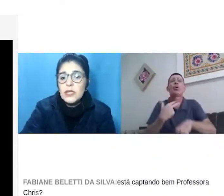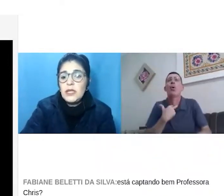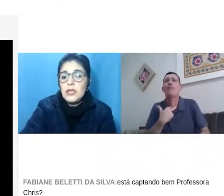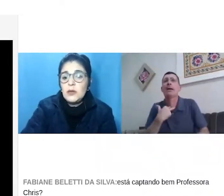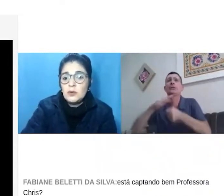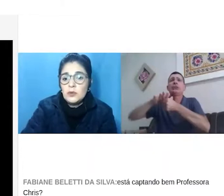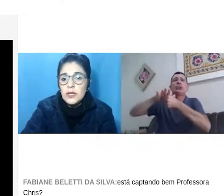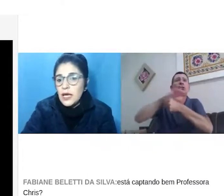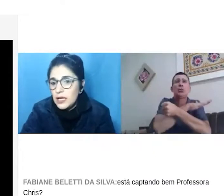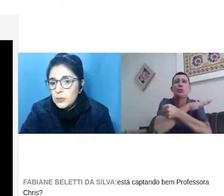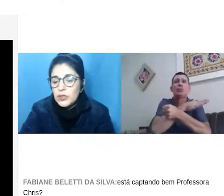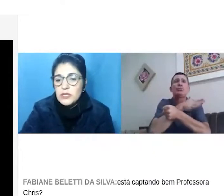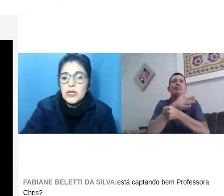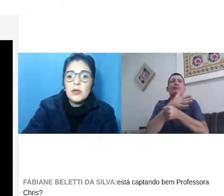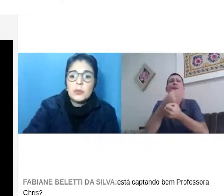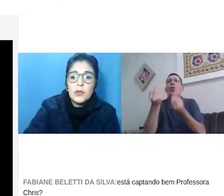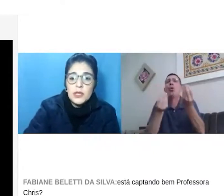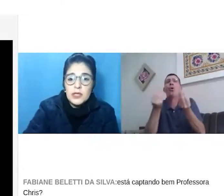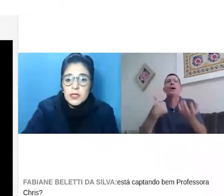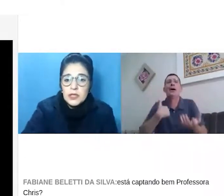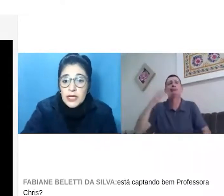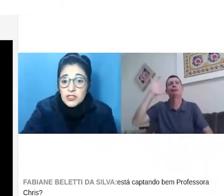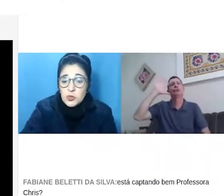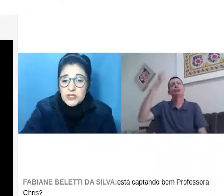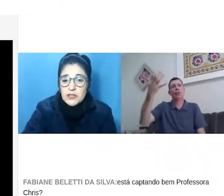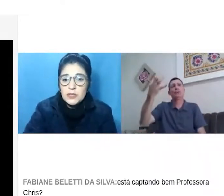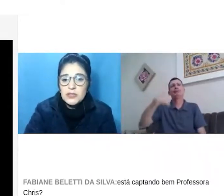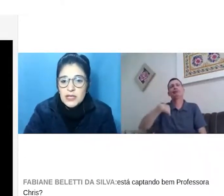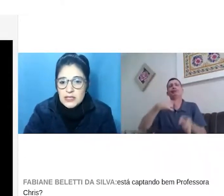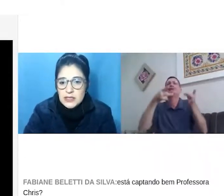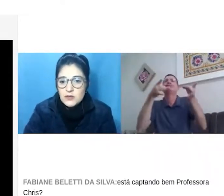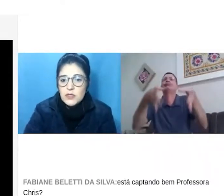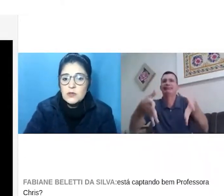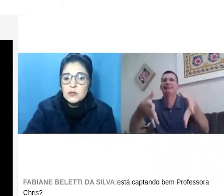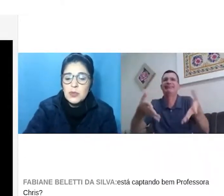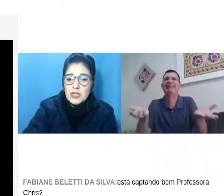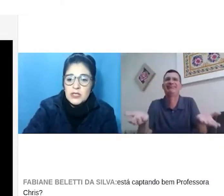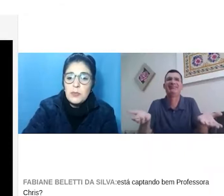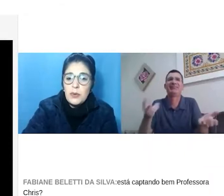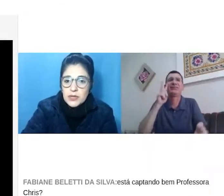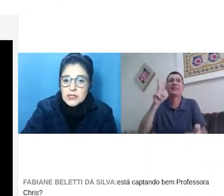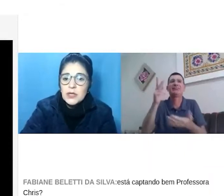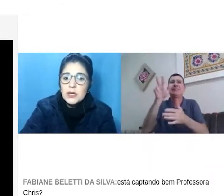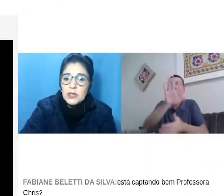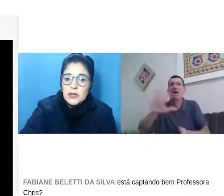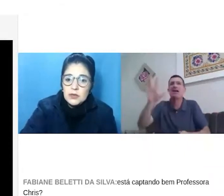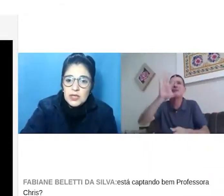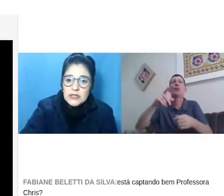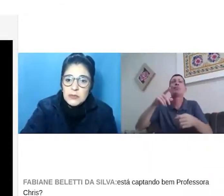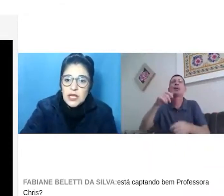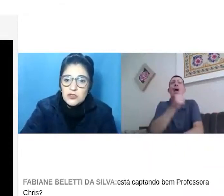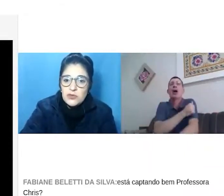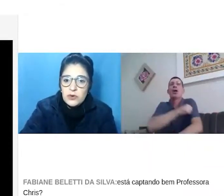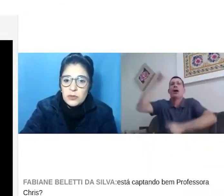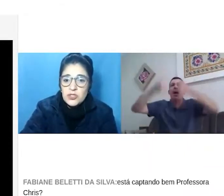e o NAI, por exemplo, a gente precisa aumentar esses serviços para que se possa, então, ter